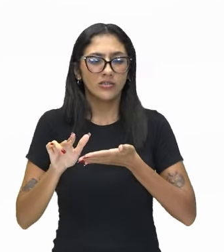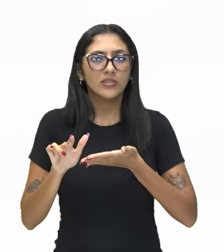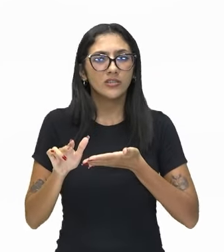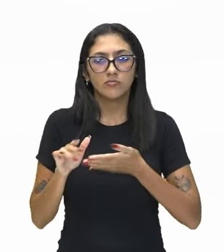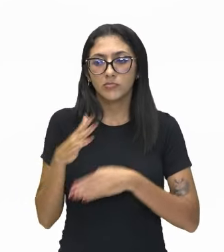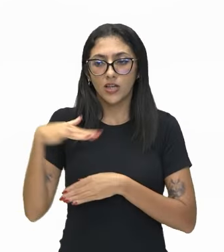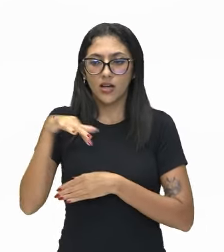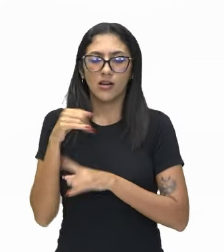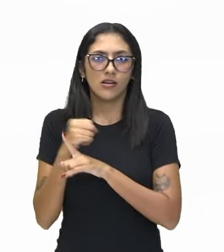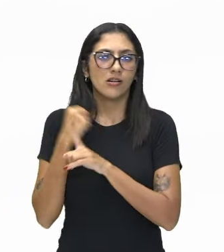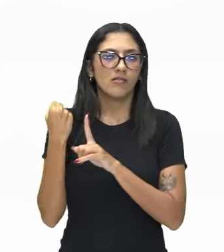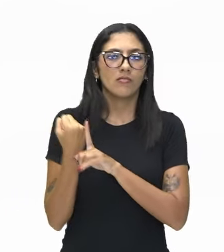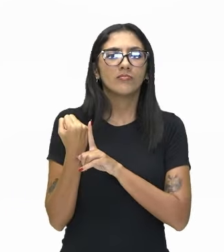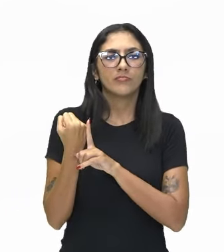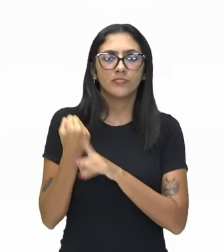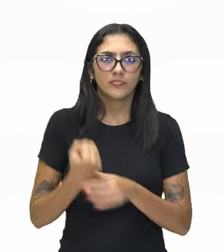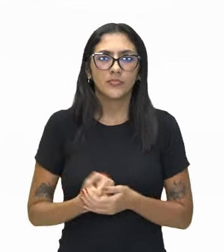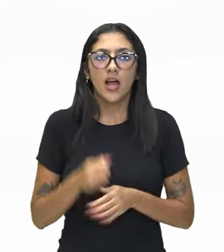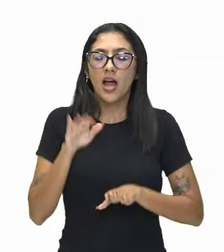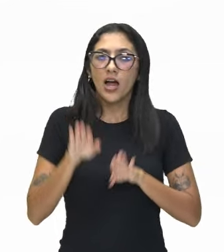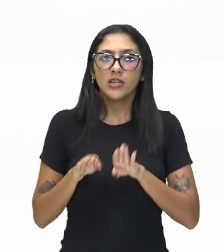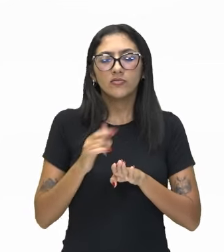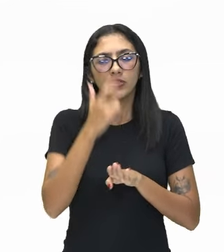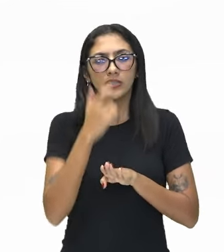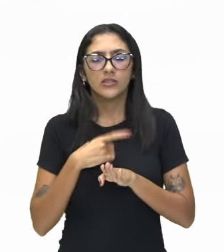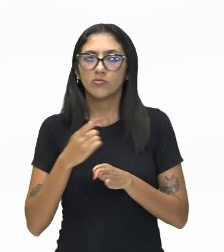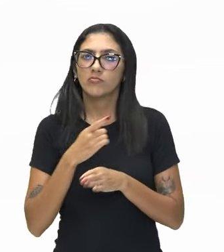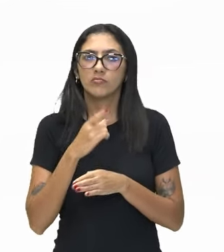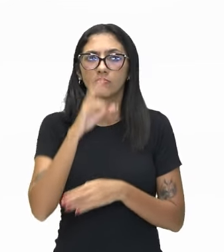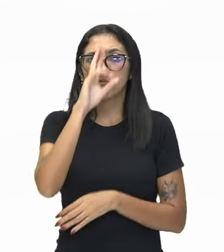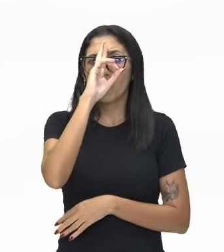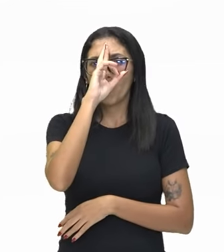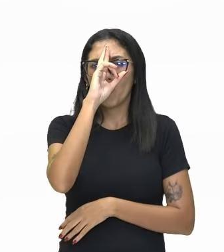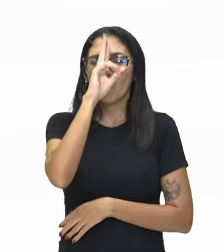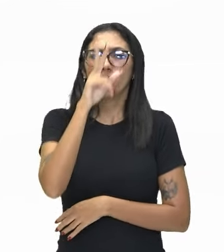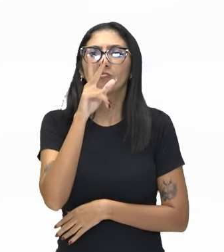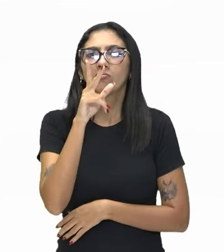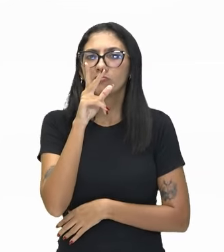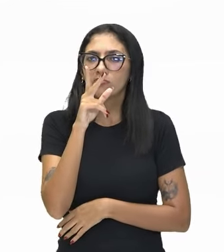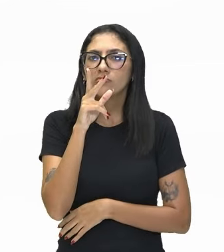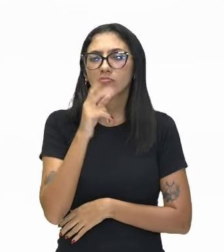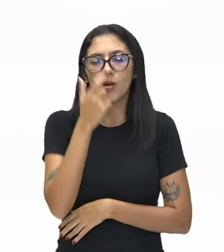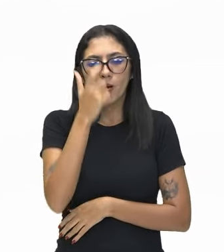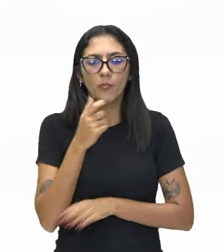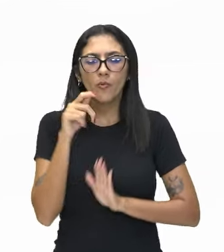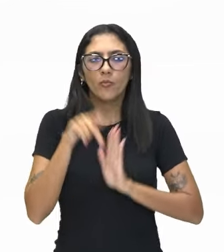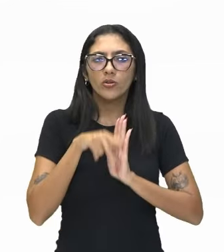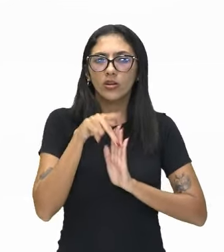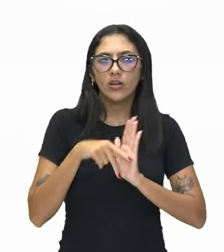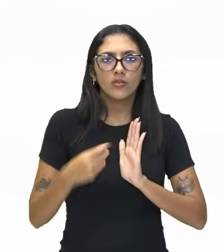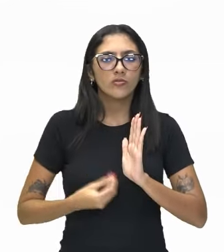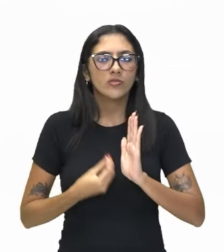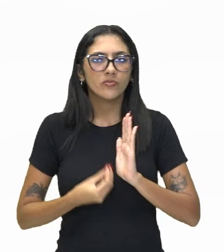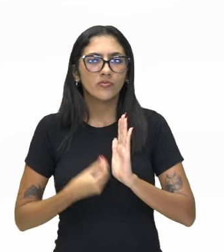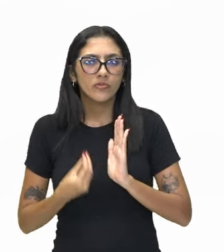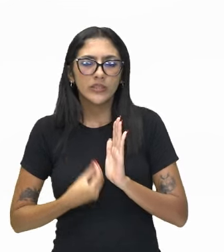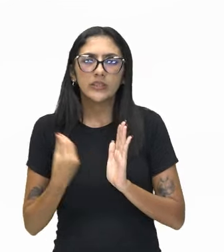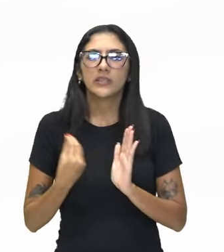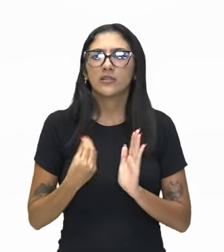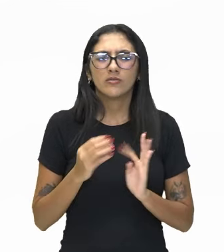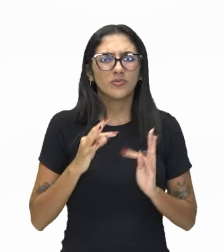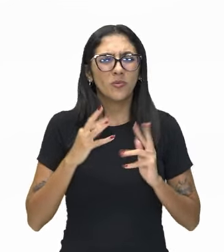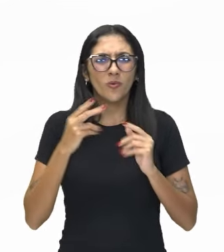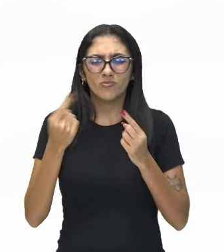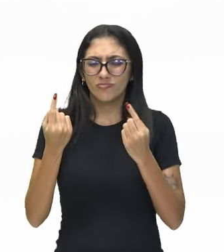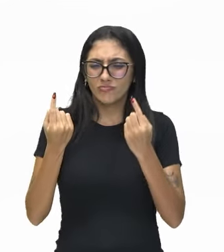aí. Eu acabo, muitas vezes, me desviando do meu caminho e aí o meu confronto comigo mesmo, com